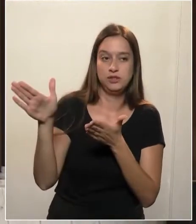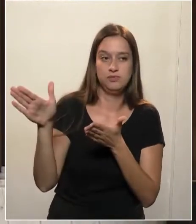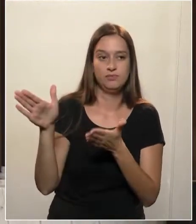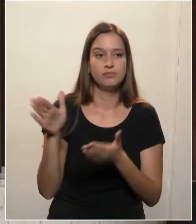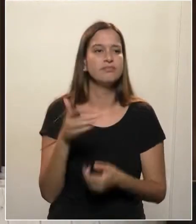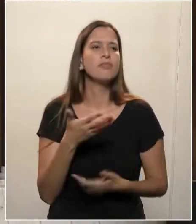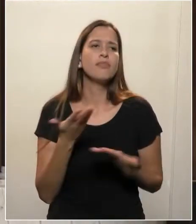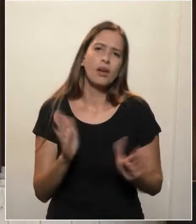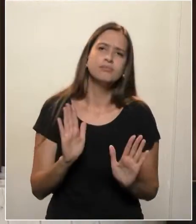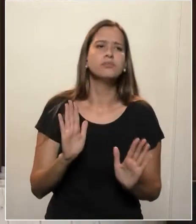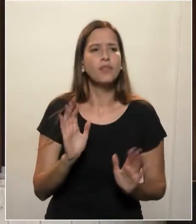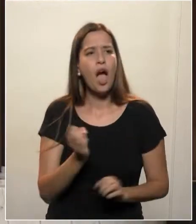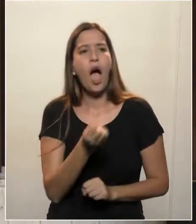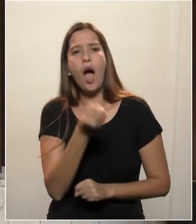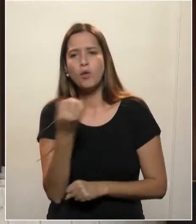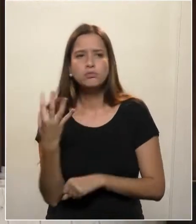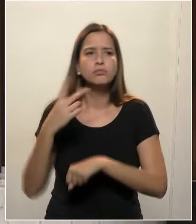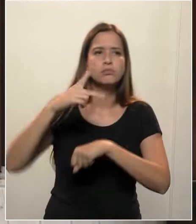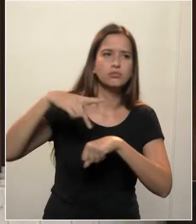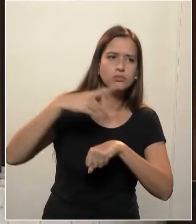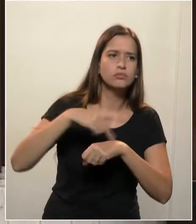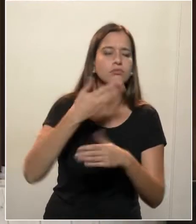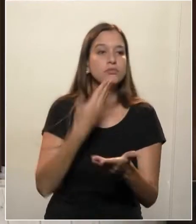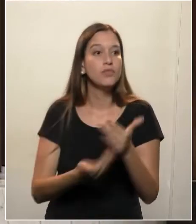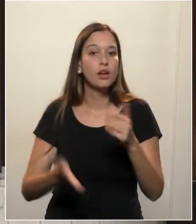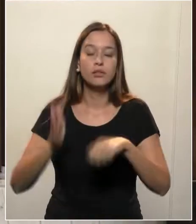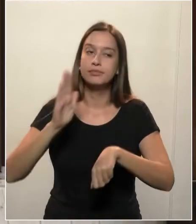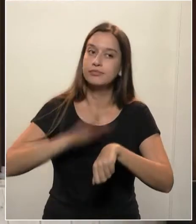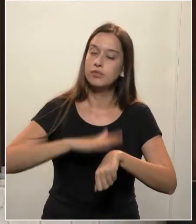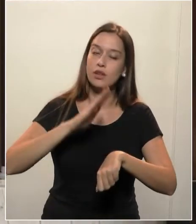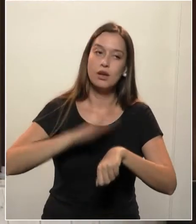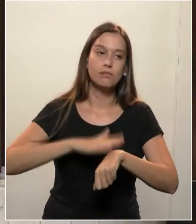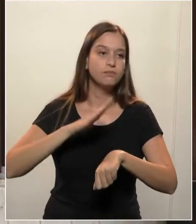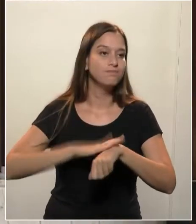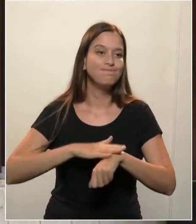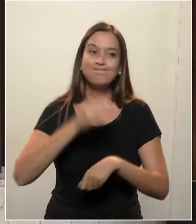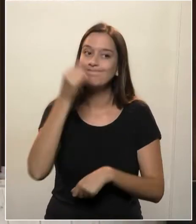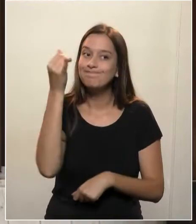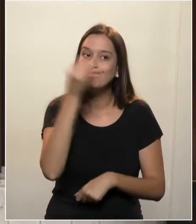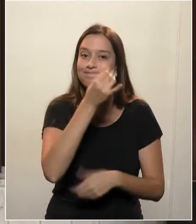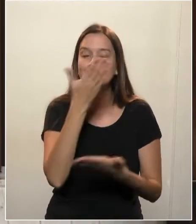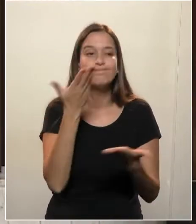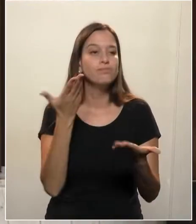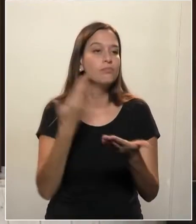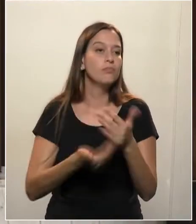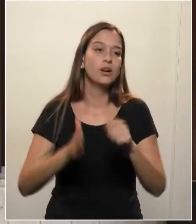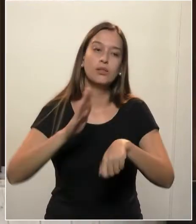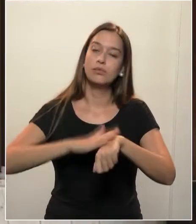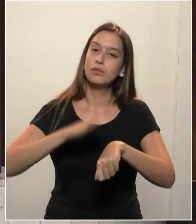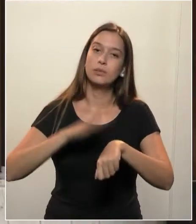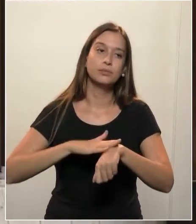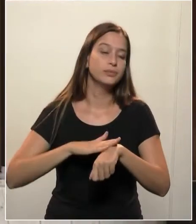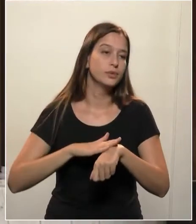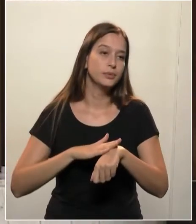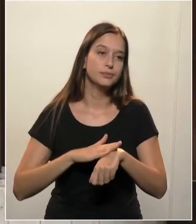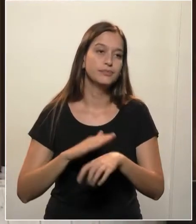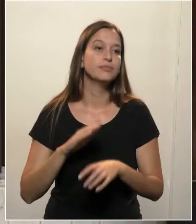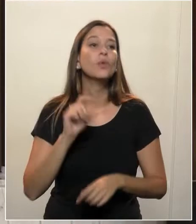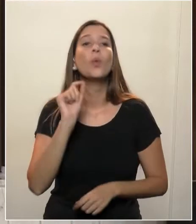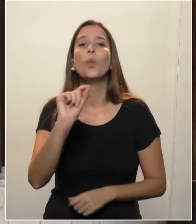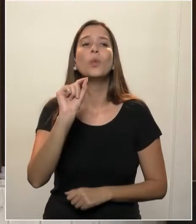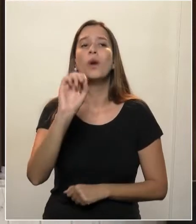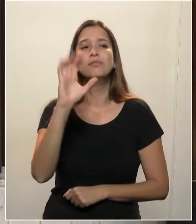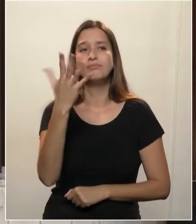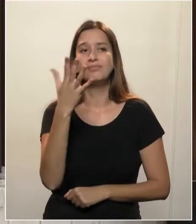perderam o time. Alguns países perderam a Itália, perdeu o time. E o que aconteceu na Itália?